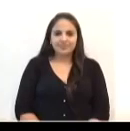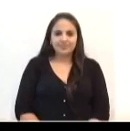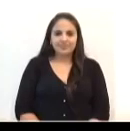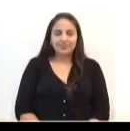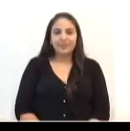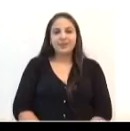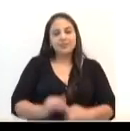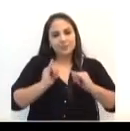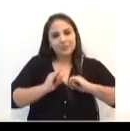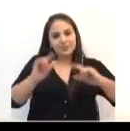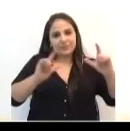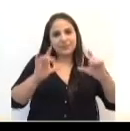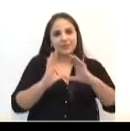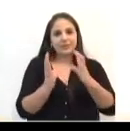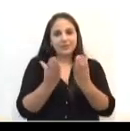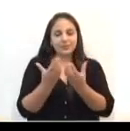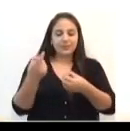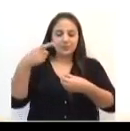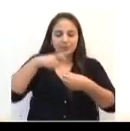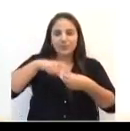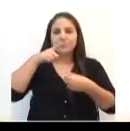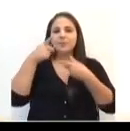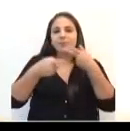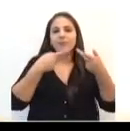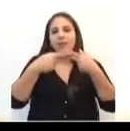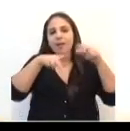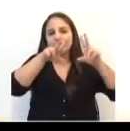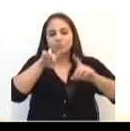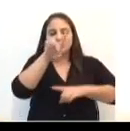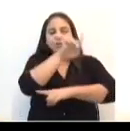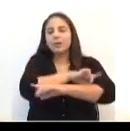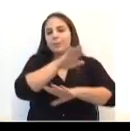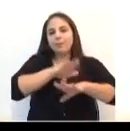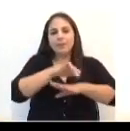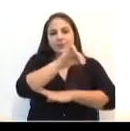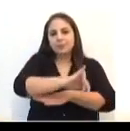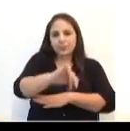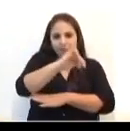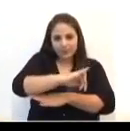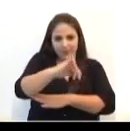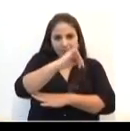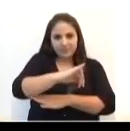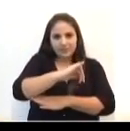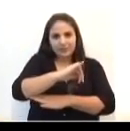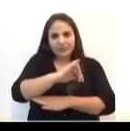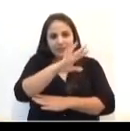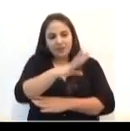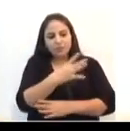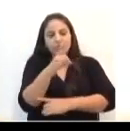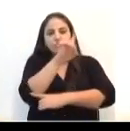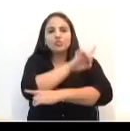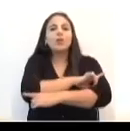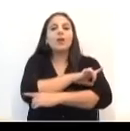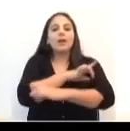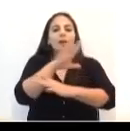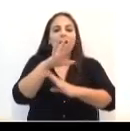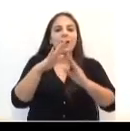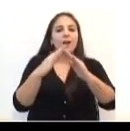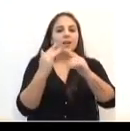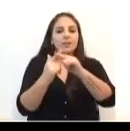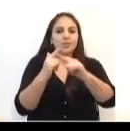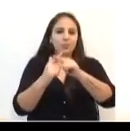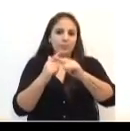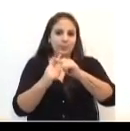O Jornal da Câmara retorna para falar sobre a data mais importante do calendário da Igreja Católica.